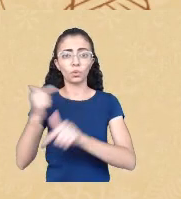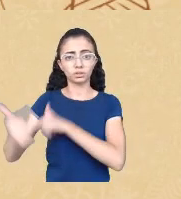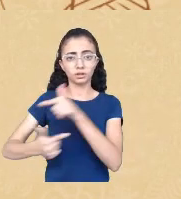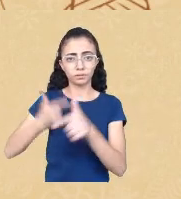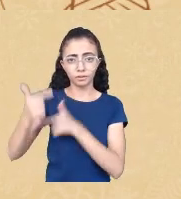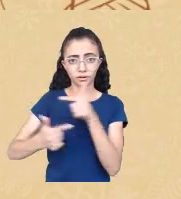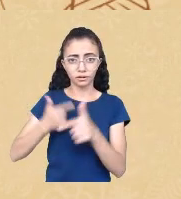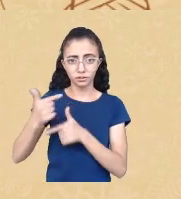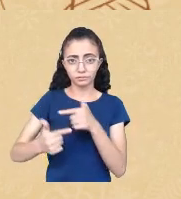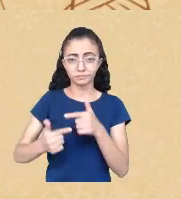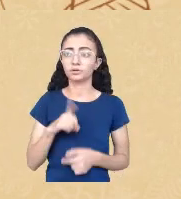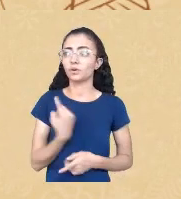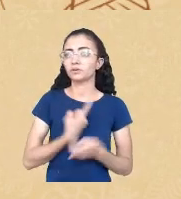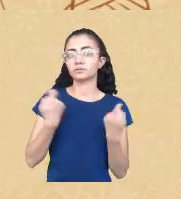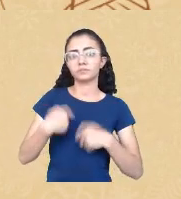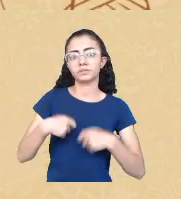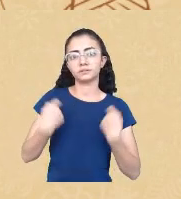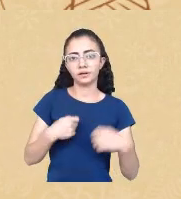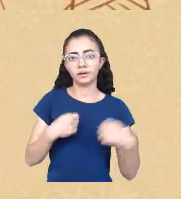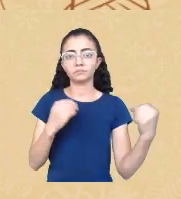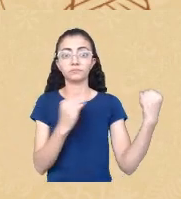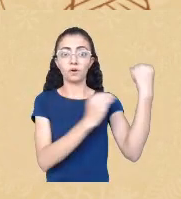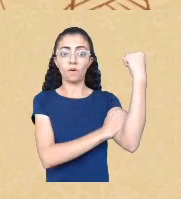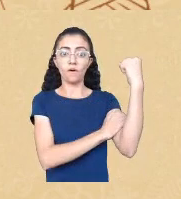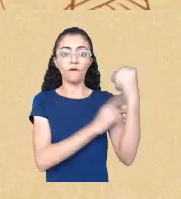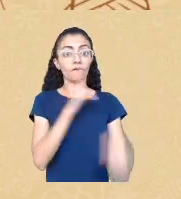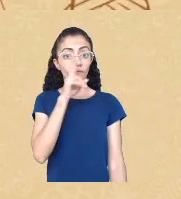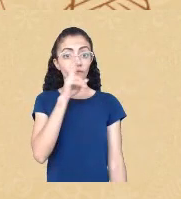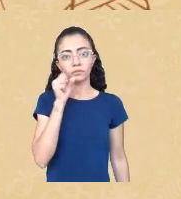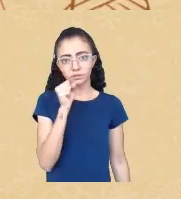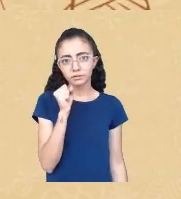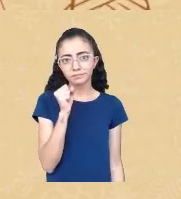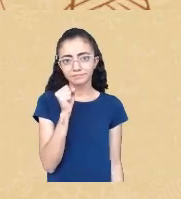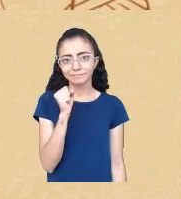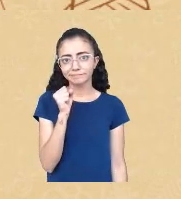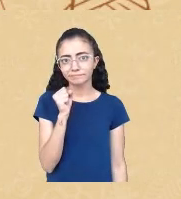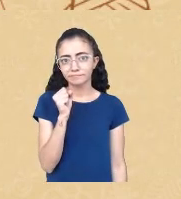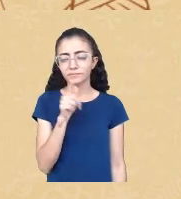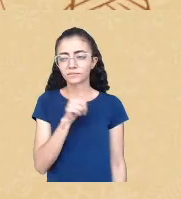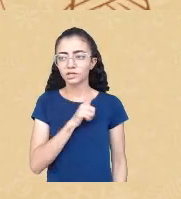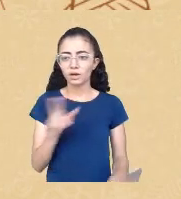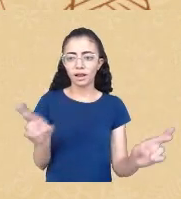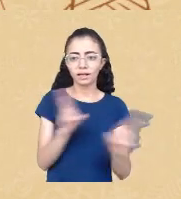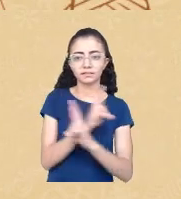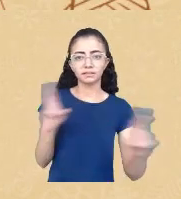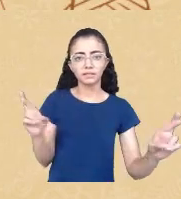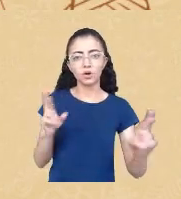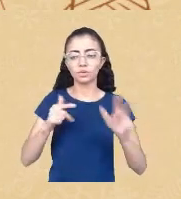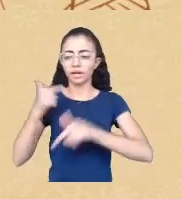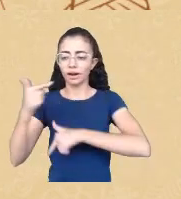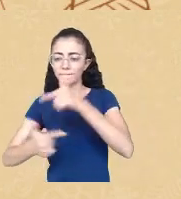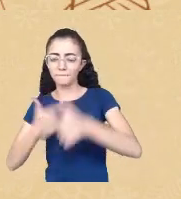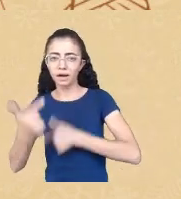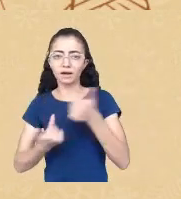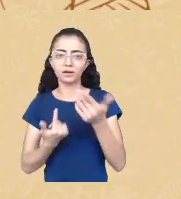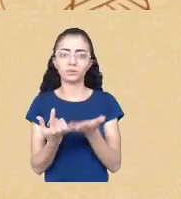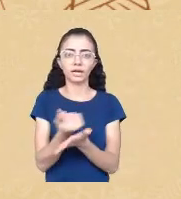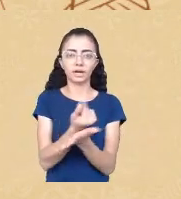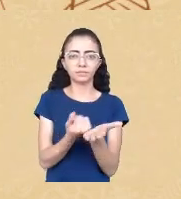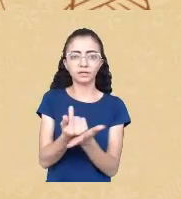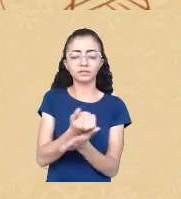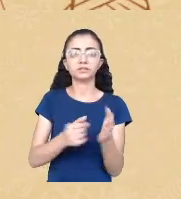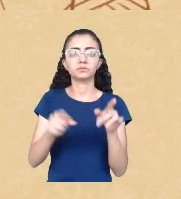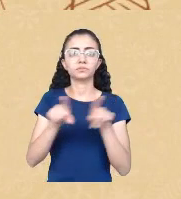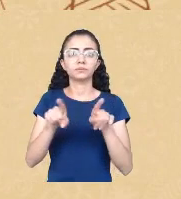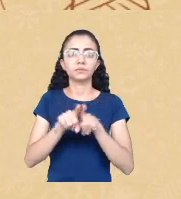nós fôssemos fortes e nesta relação então capitalismo trabalho e corpo da mulher negra